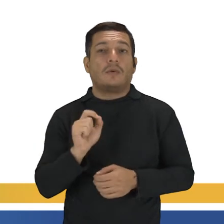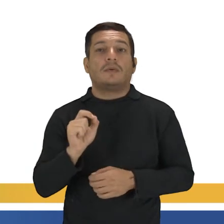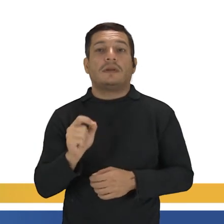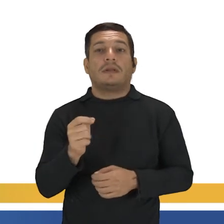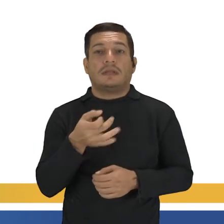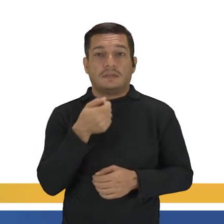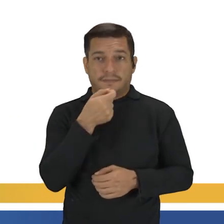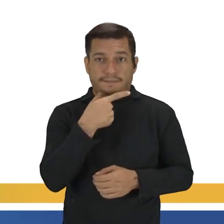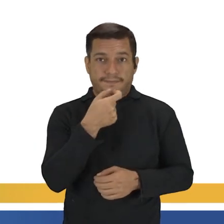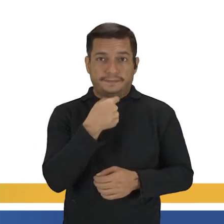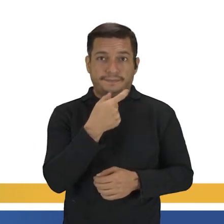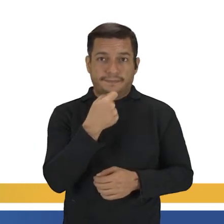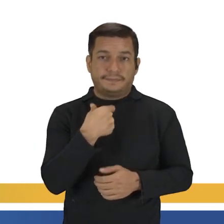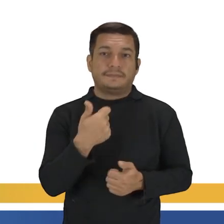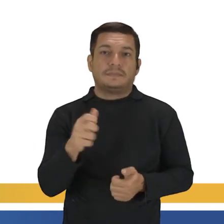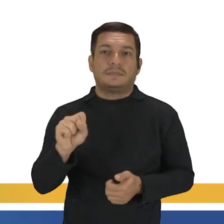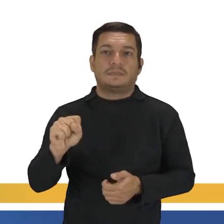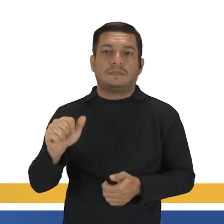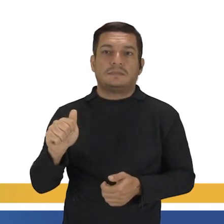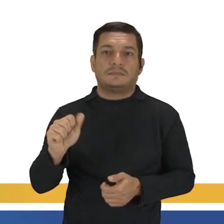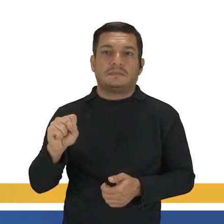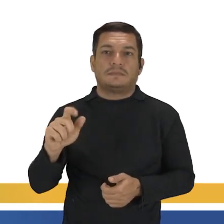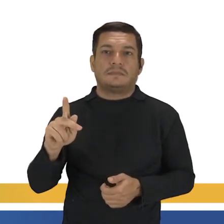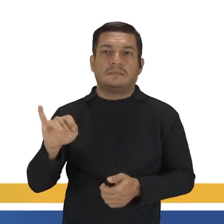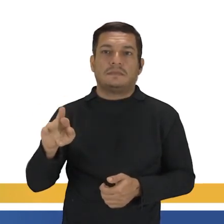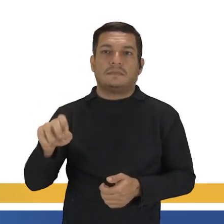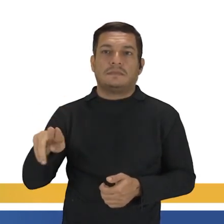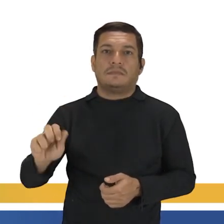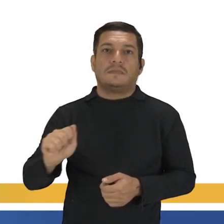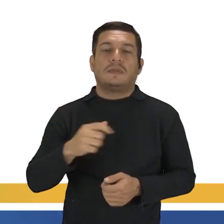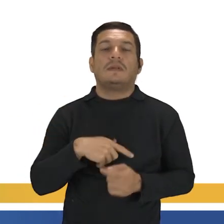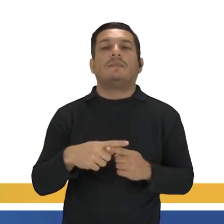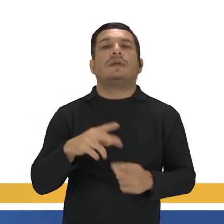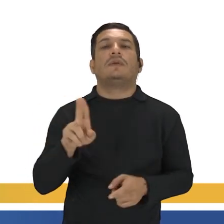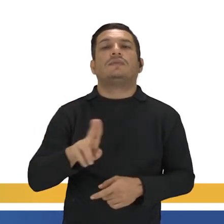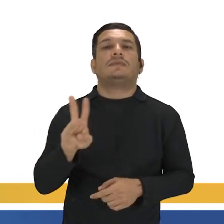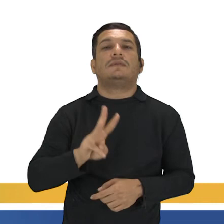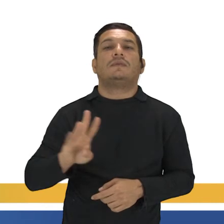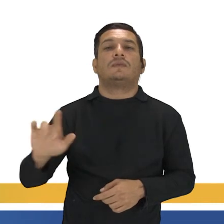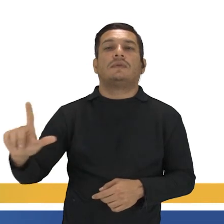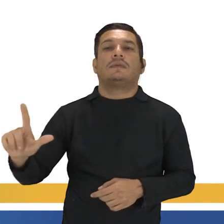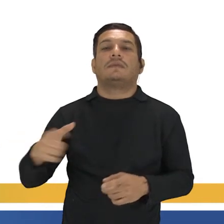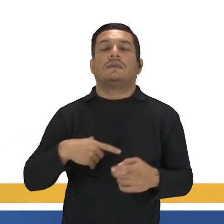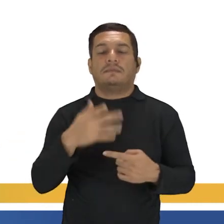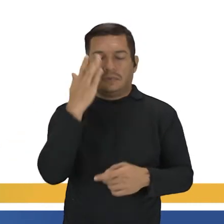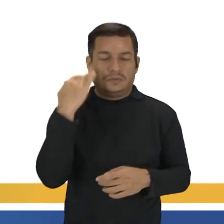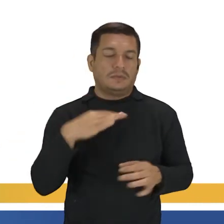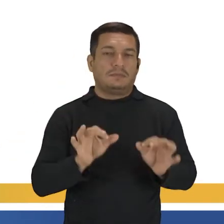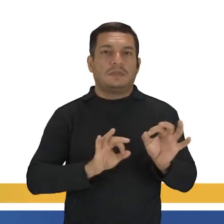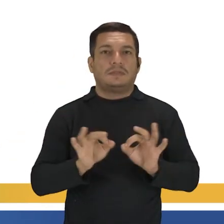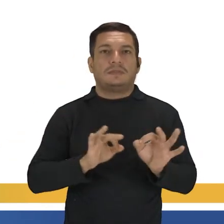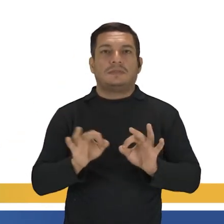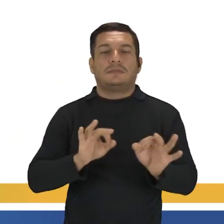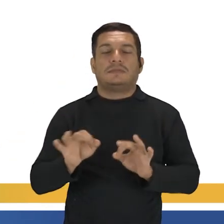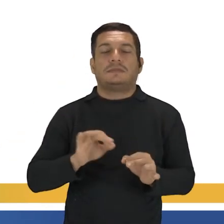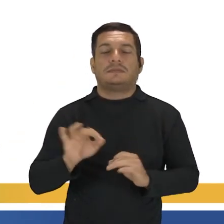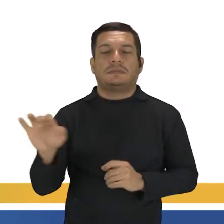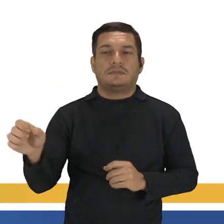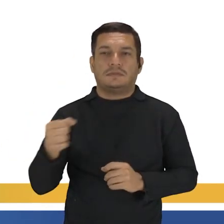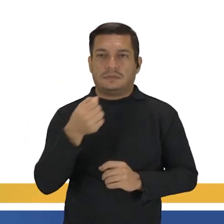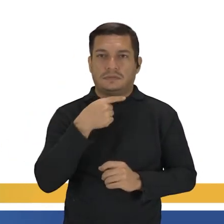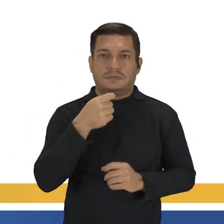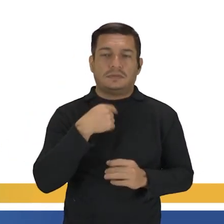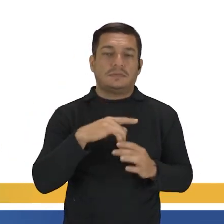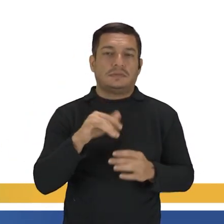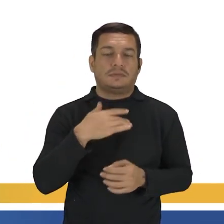uma aspirina. Will. Por que eu usei will? A pessoa não planejou pegar uma aspirina se a